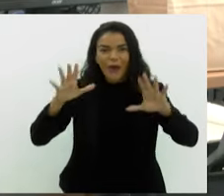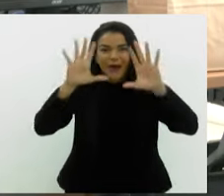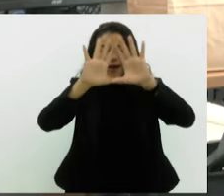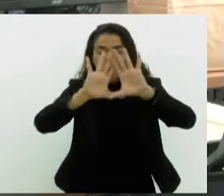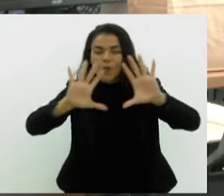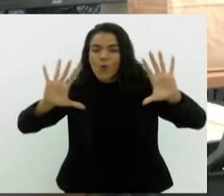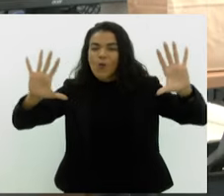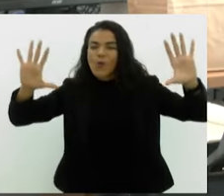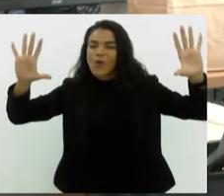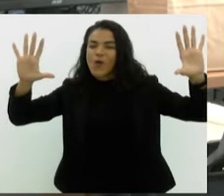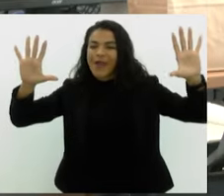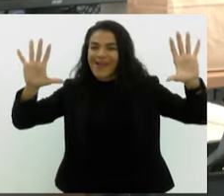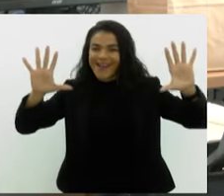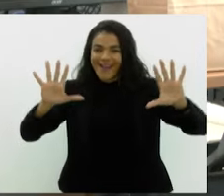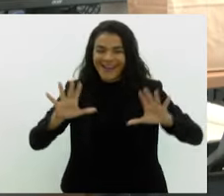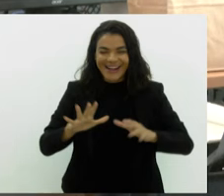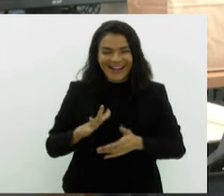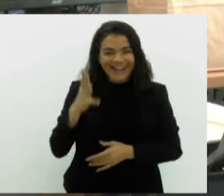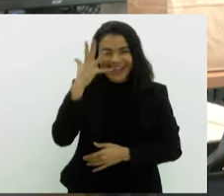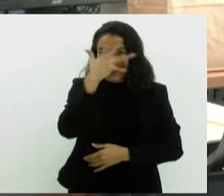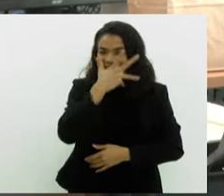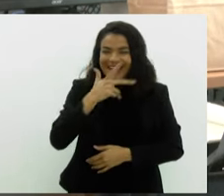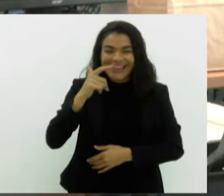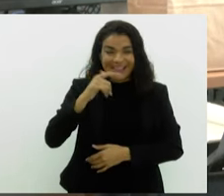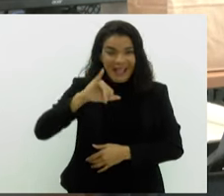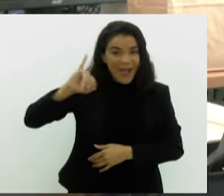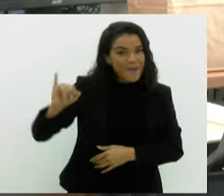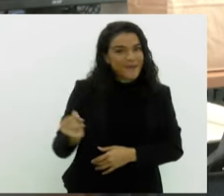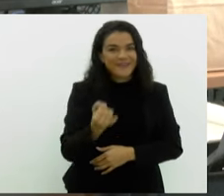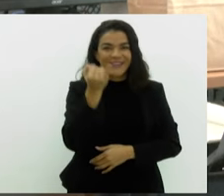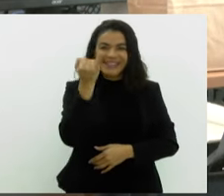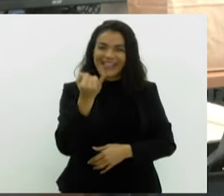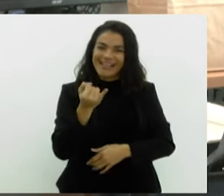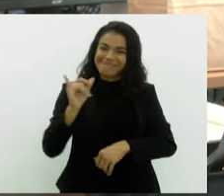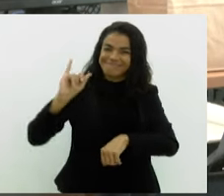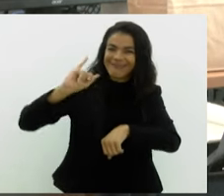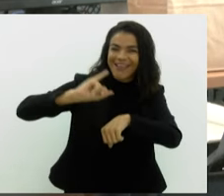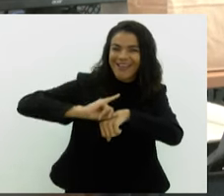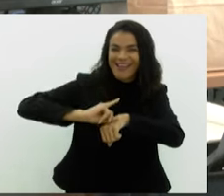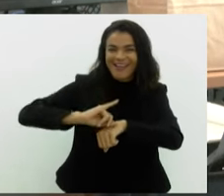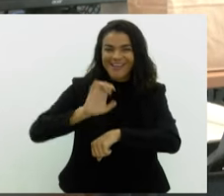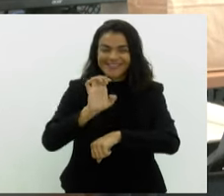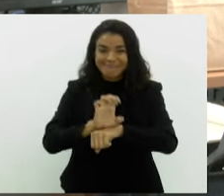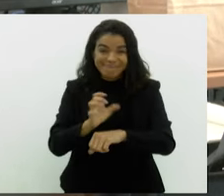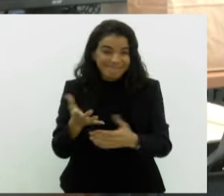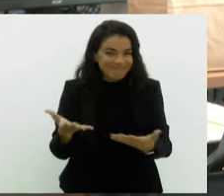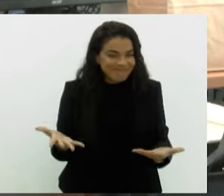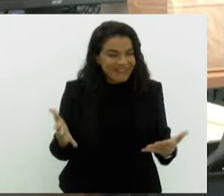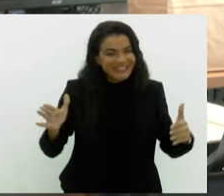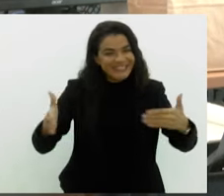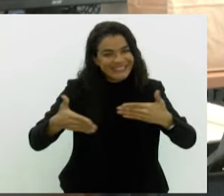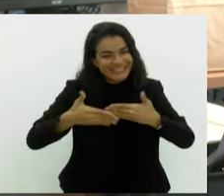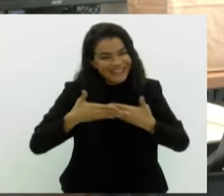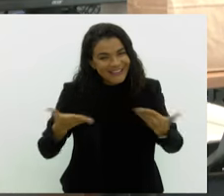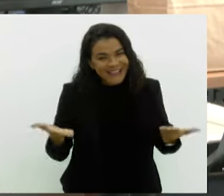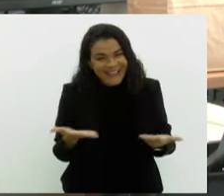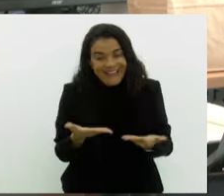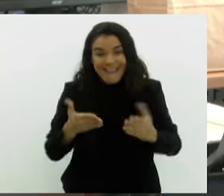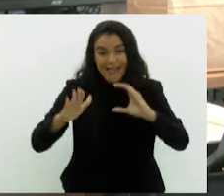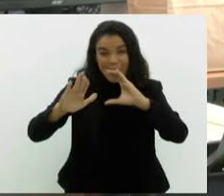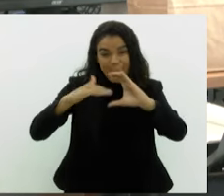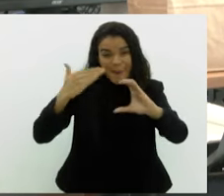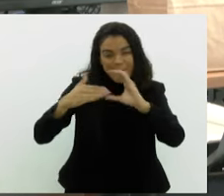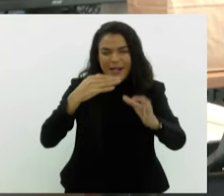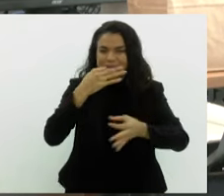com imagens lindas aqui para você que vai aproveitar o final de semana na capital do estado. Bom, a gente termina por aqui. Se você quiser